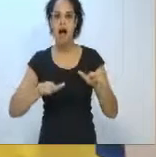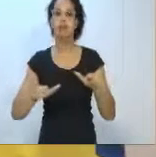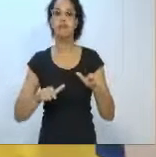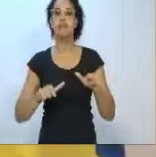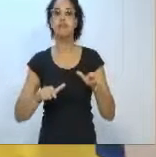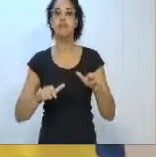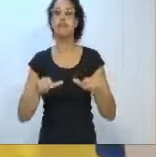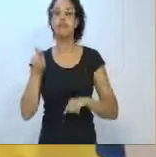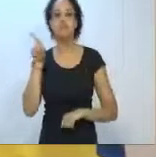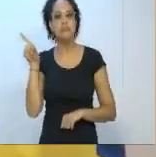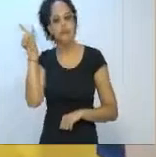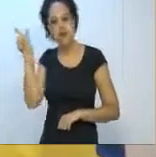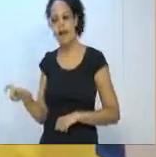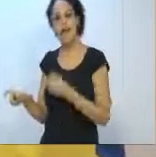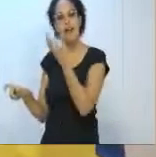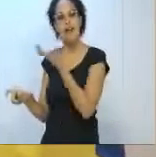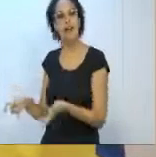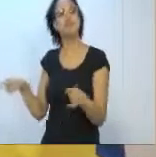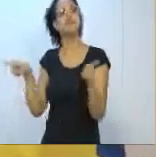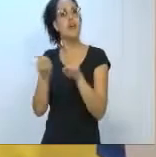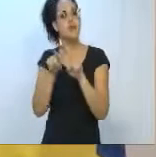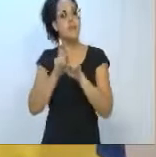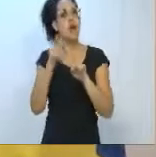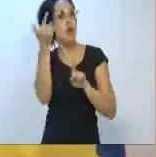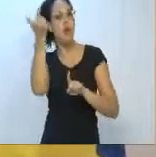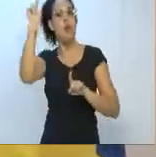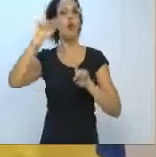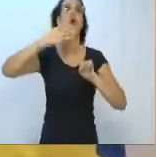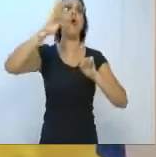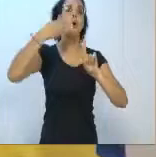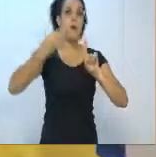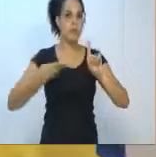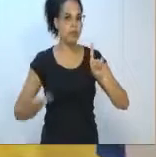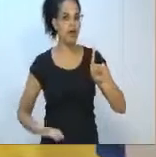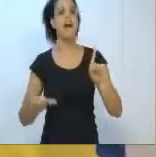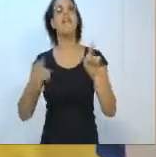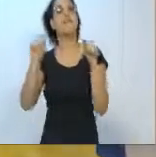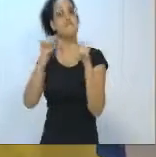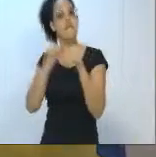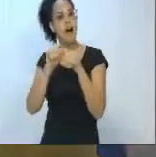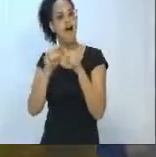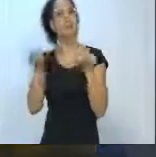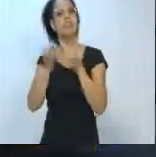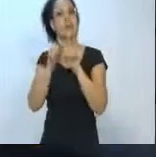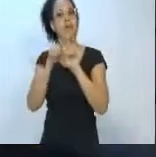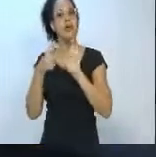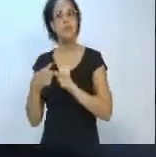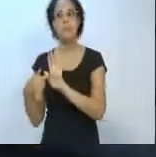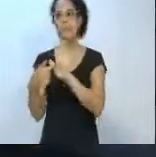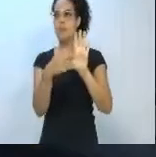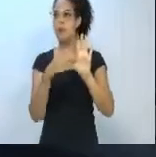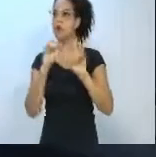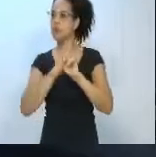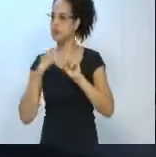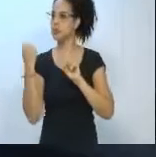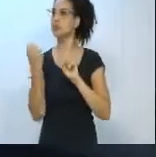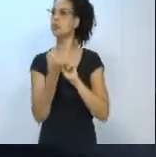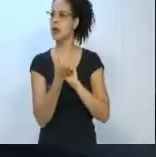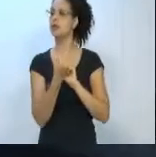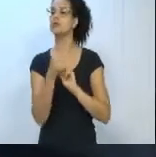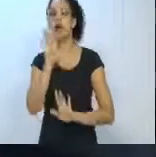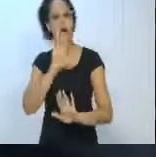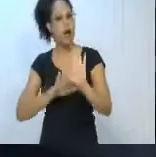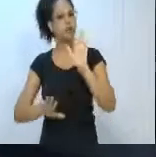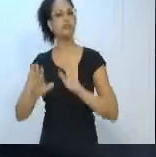e os demais homenageados fazem e demonstram para a nossa sociedade. Muitas vezes, a gente acaba vendo, não é, Gerson,